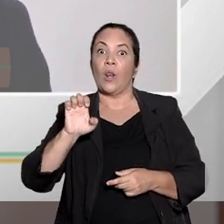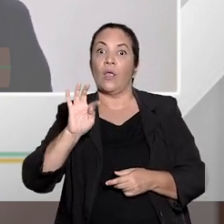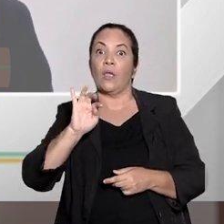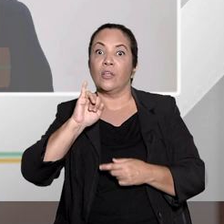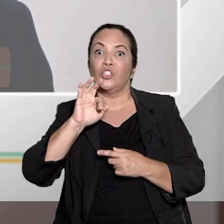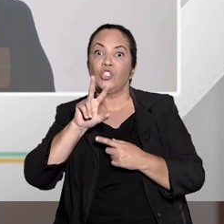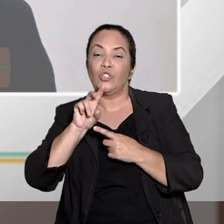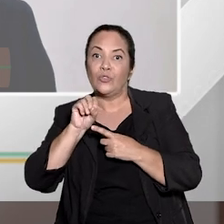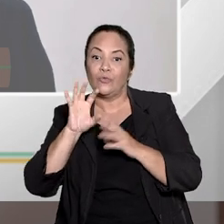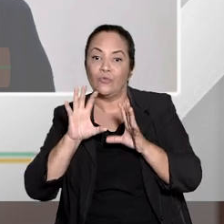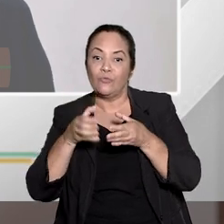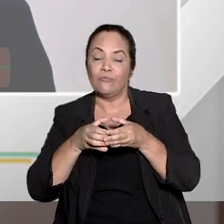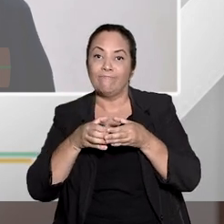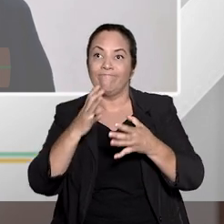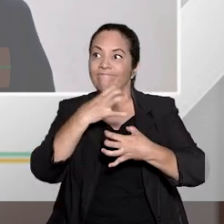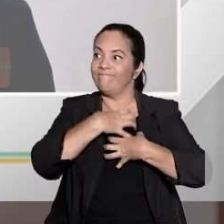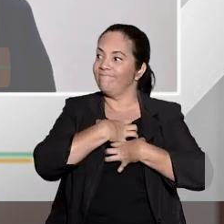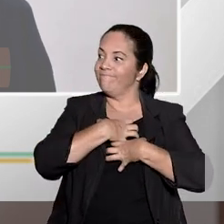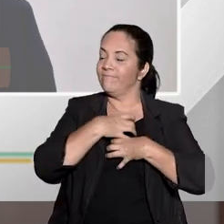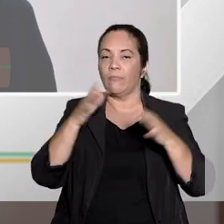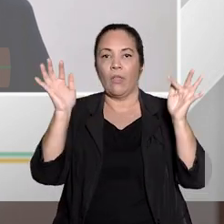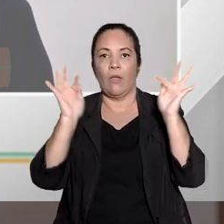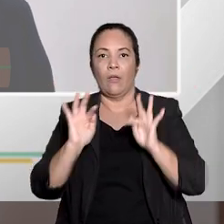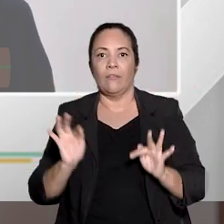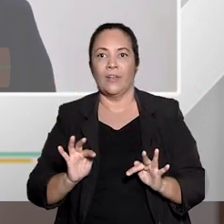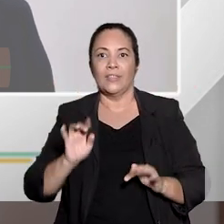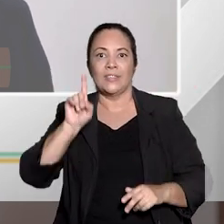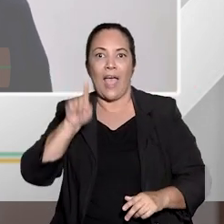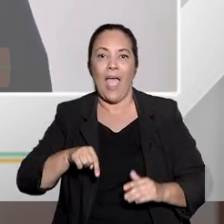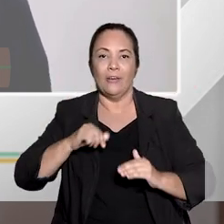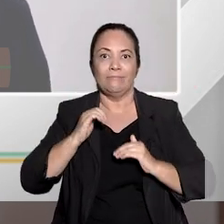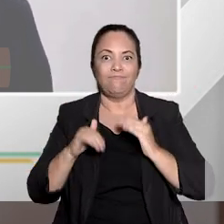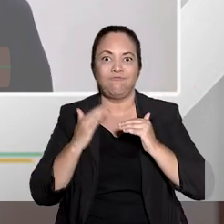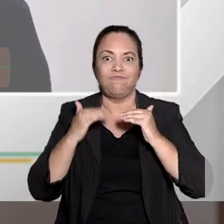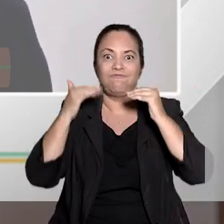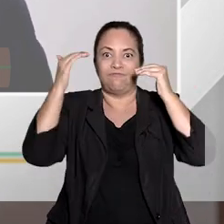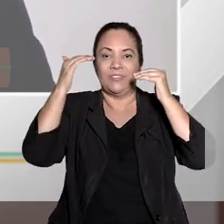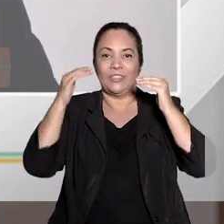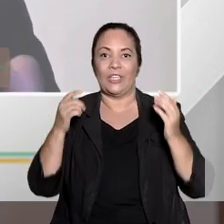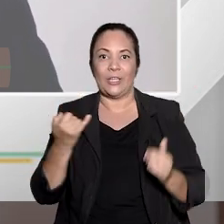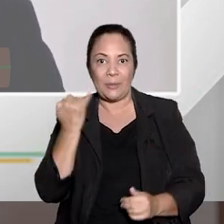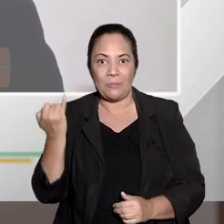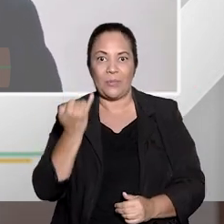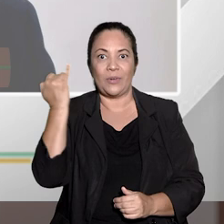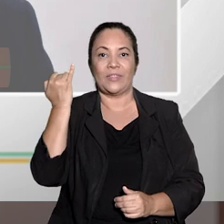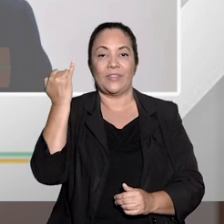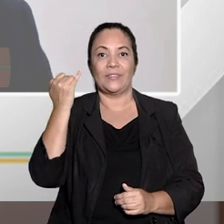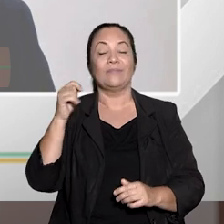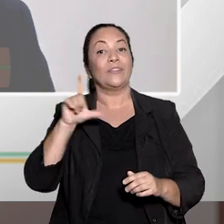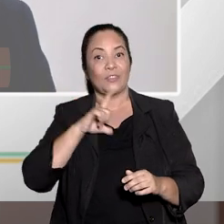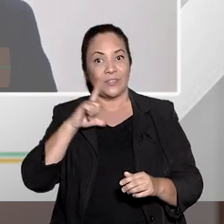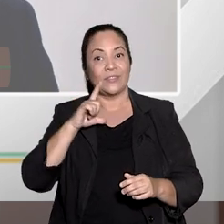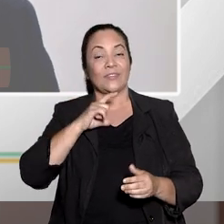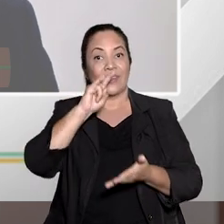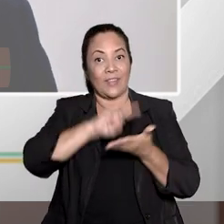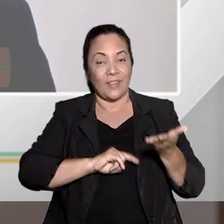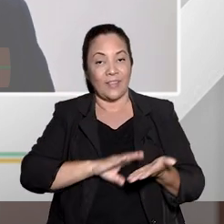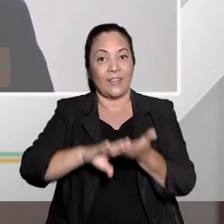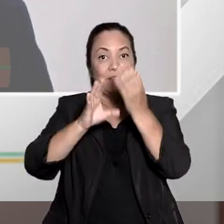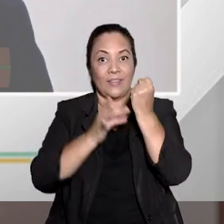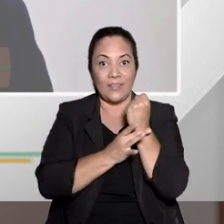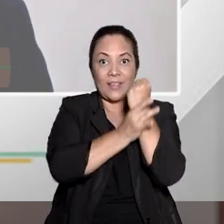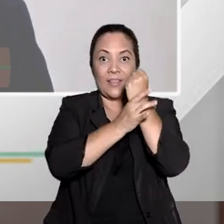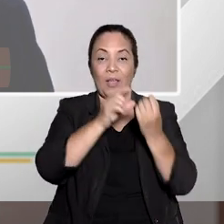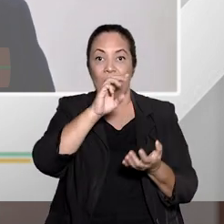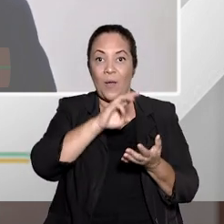Defensoria Pública, fiquei muito feliz, porque é uma evolução necessária. Afinal de contas, nós temos o mandato de segurança coletivo, nós temos